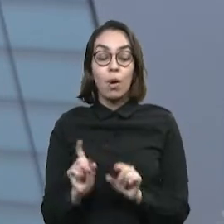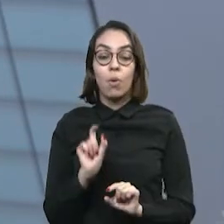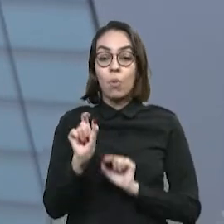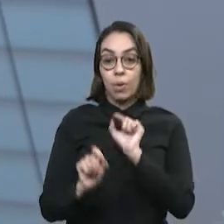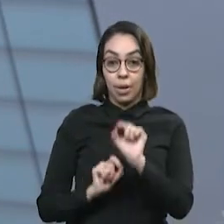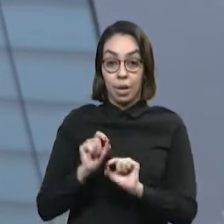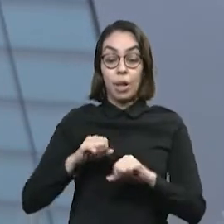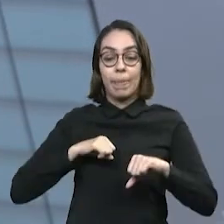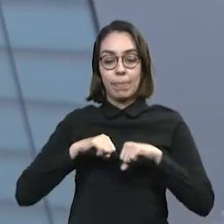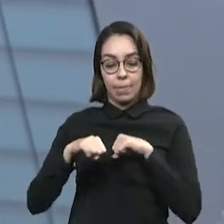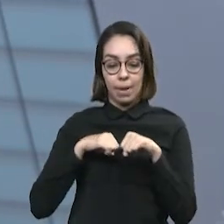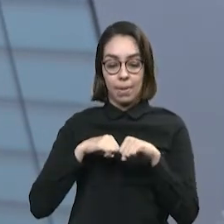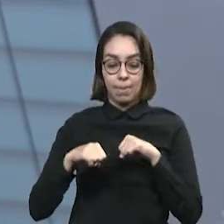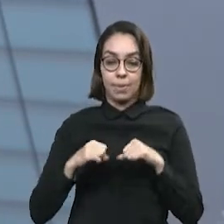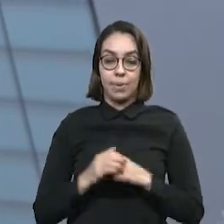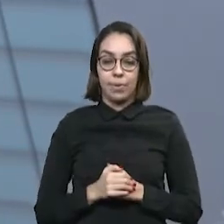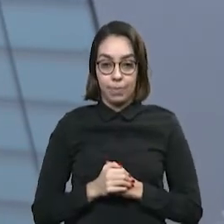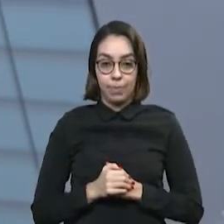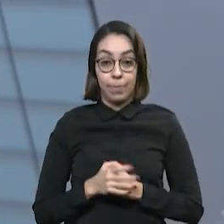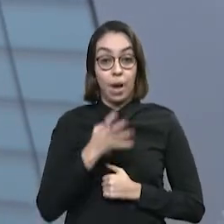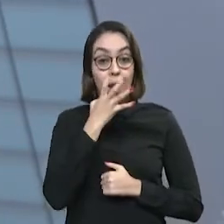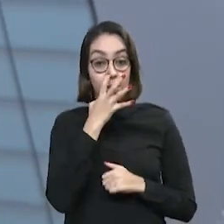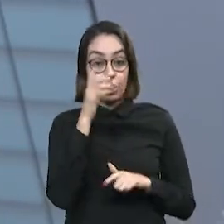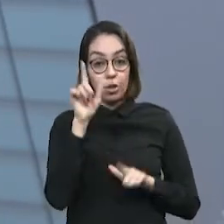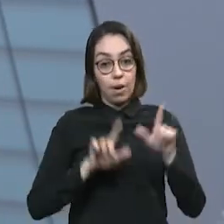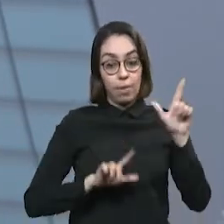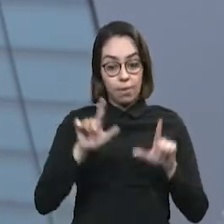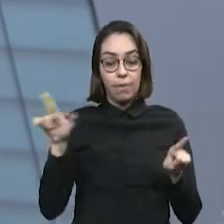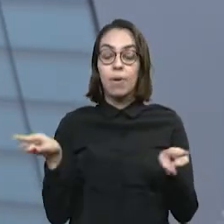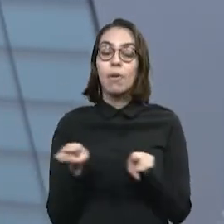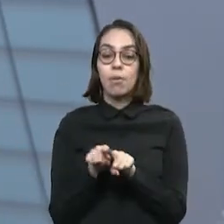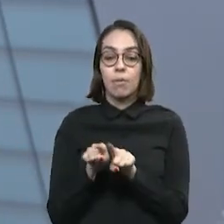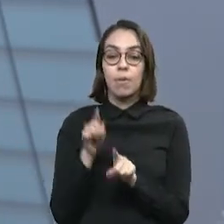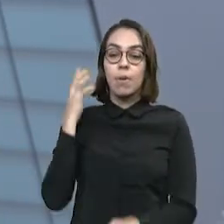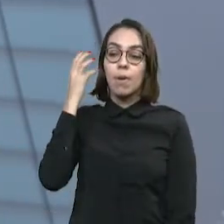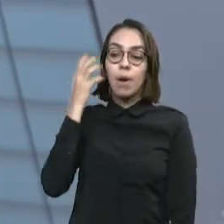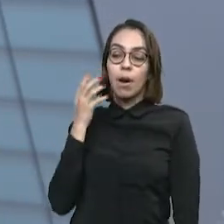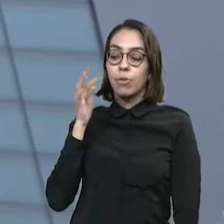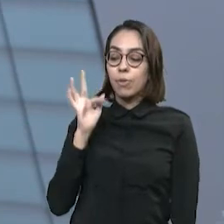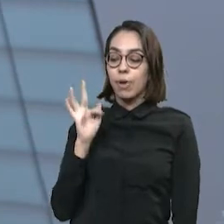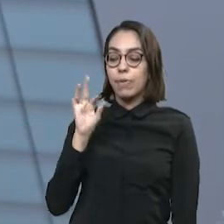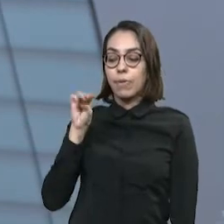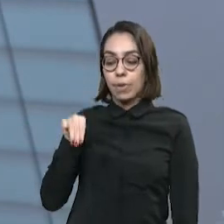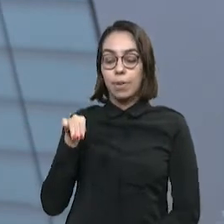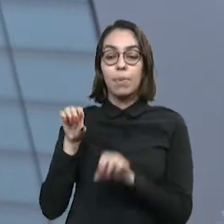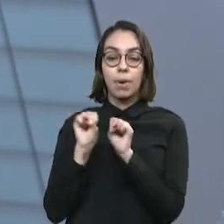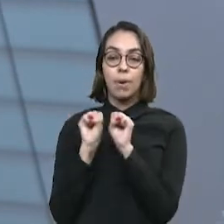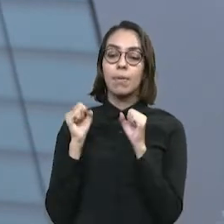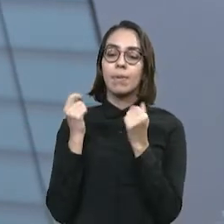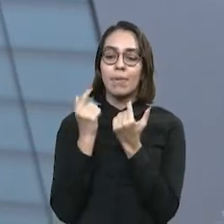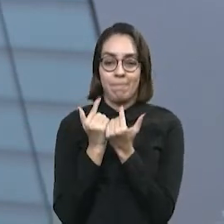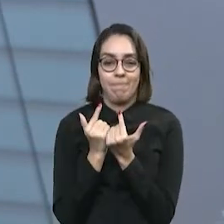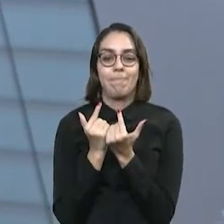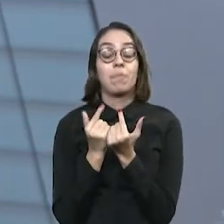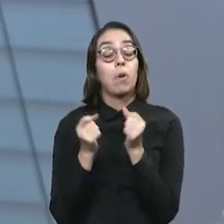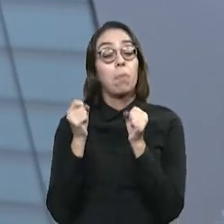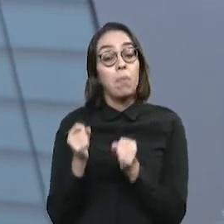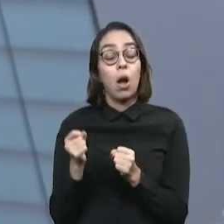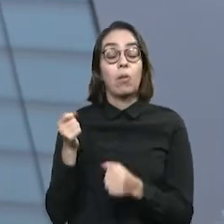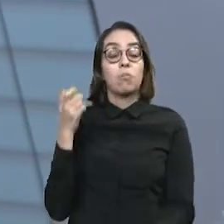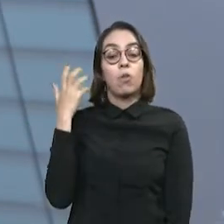Questão de Ordem, que você acompanha aqui na TV. Você ouve também na FM Assembleia 96,7. Eu lembro que você pode ouvir o programa